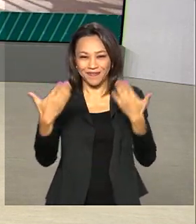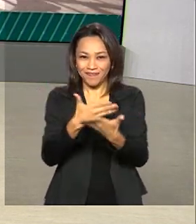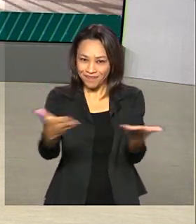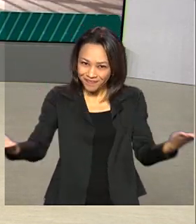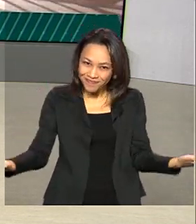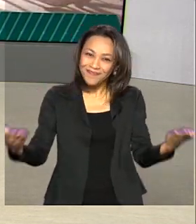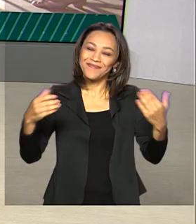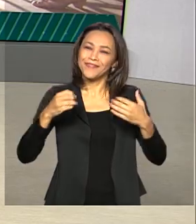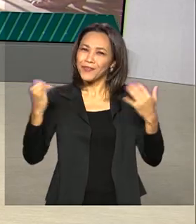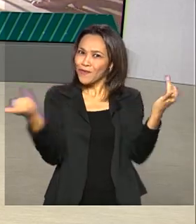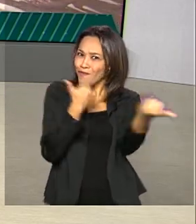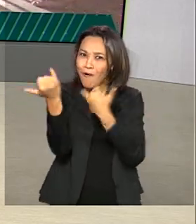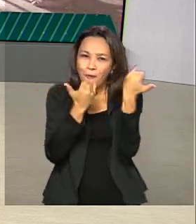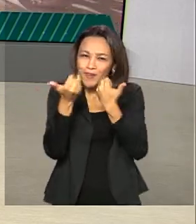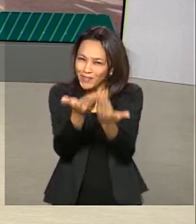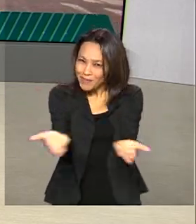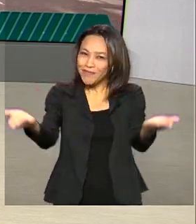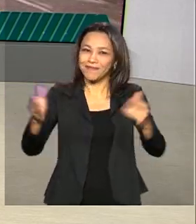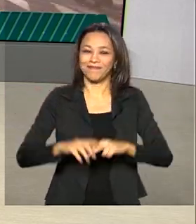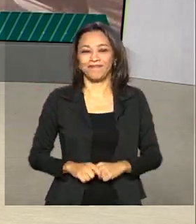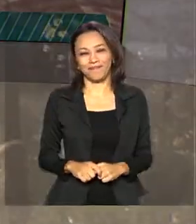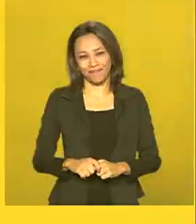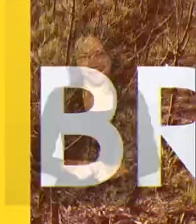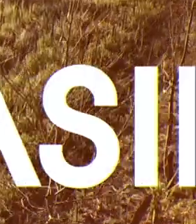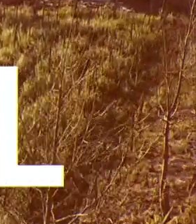ar. Cheio de informações para você.